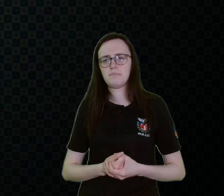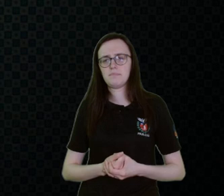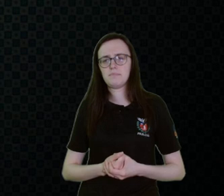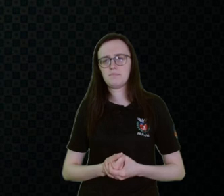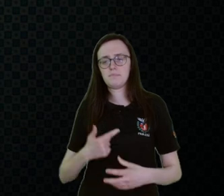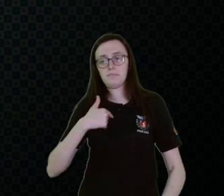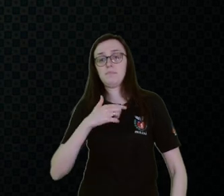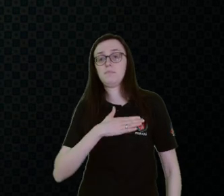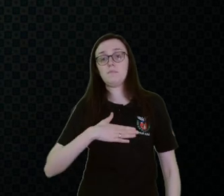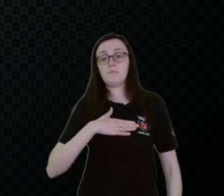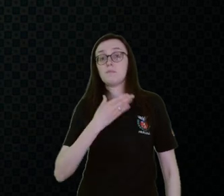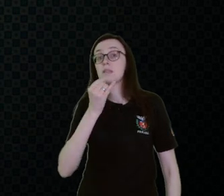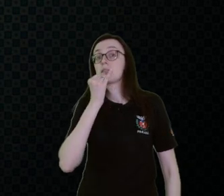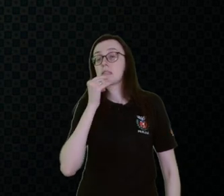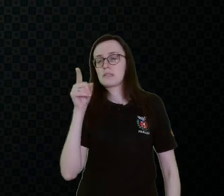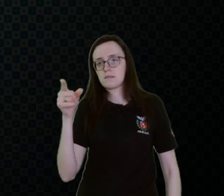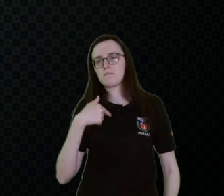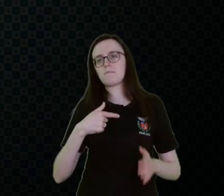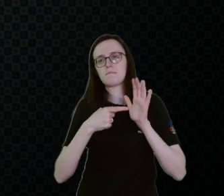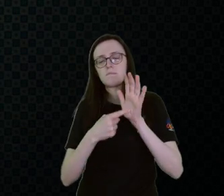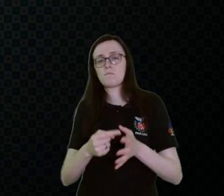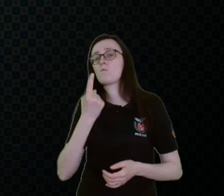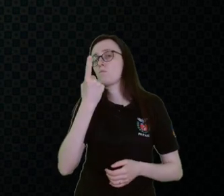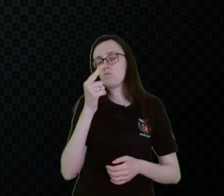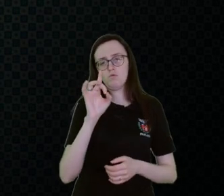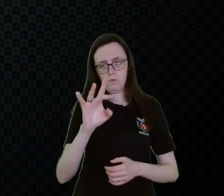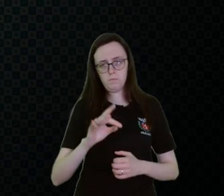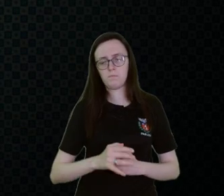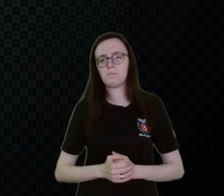Eu gosto muito desse exemplo. Então, eu trouxe apenas um.